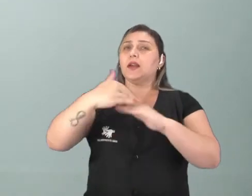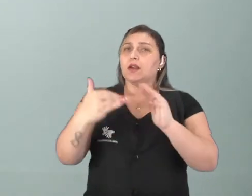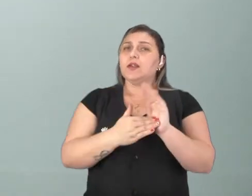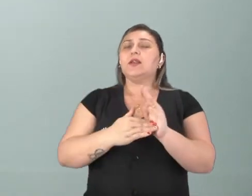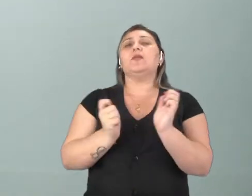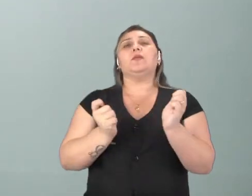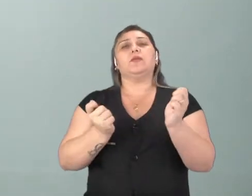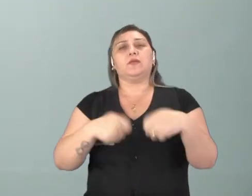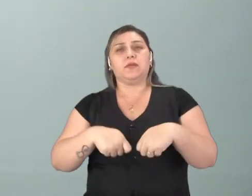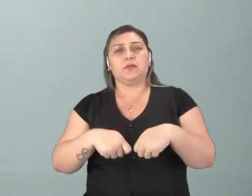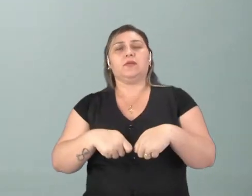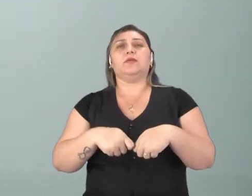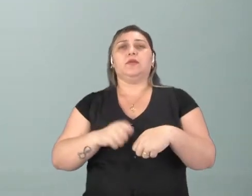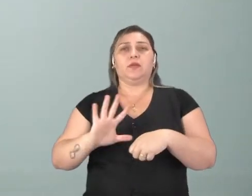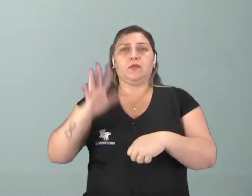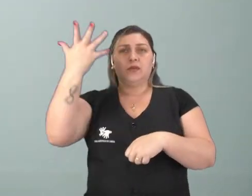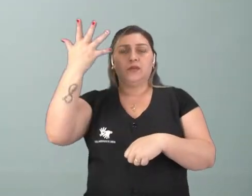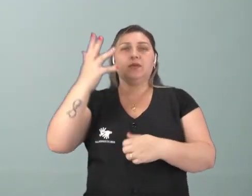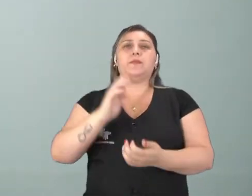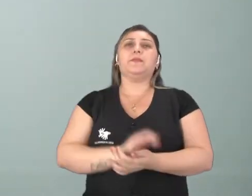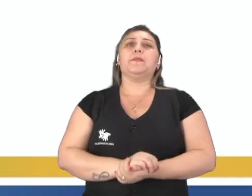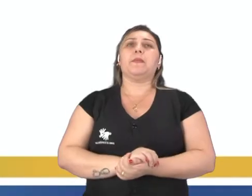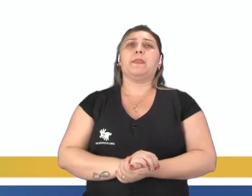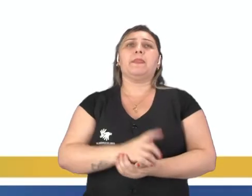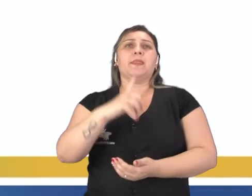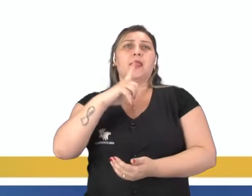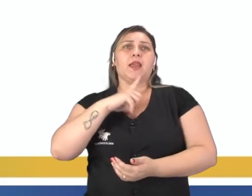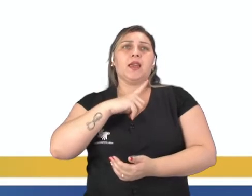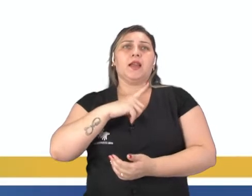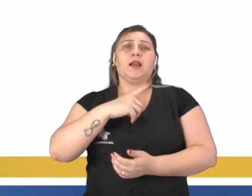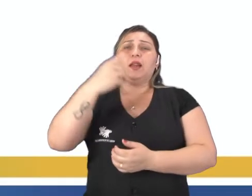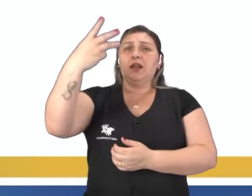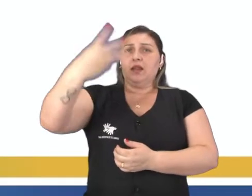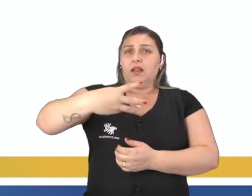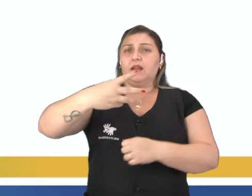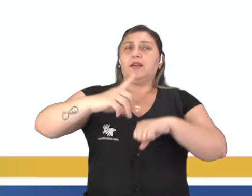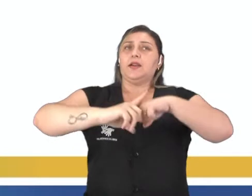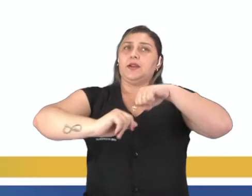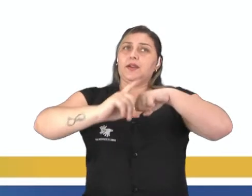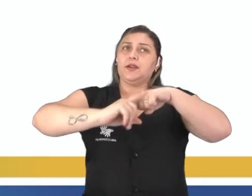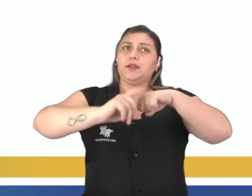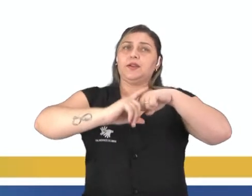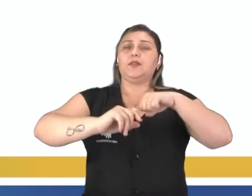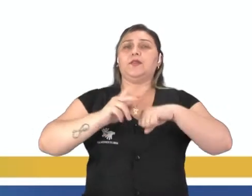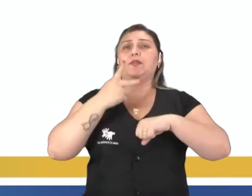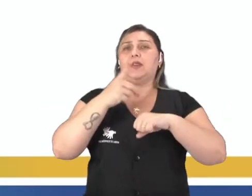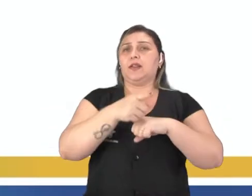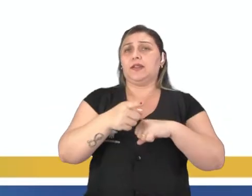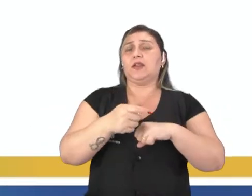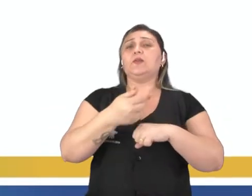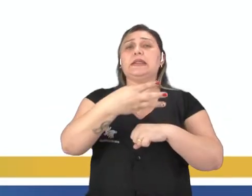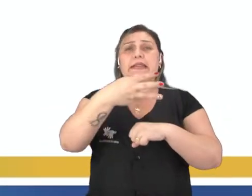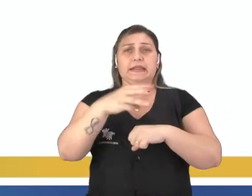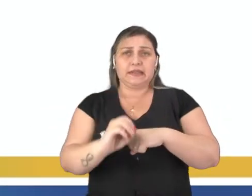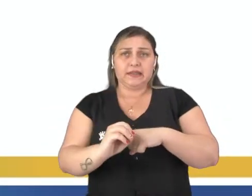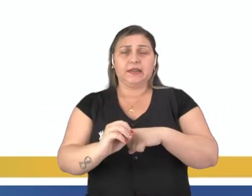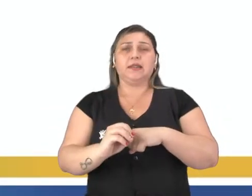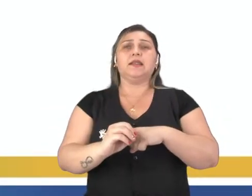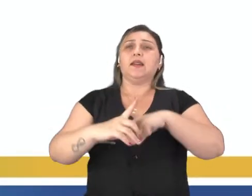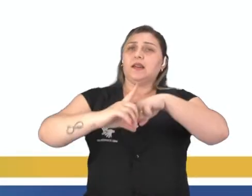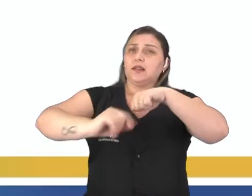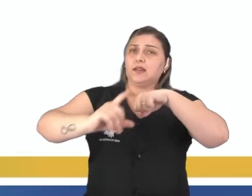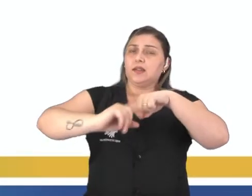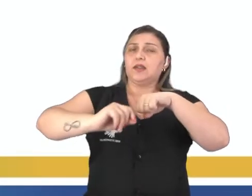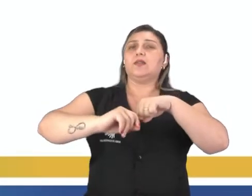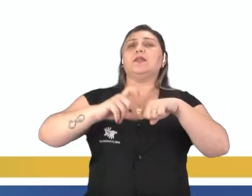acontecimento e de perpetuamento. E aí tem mais outros três artigos, como eu falei para vocês, são 30 artigos